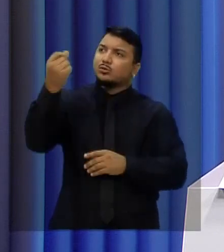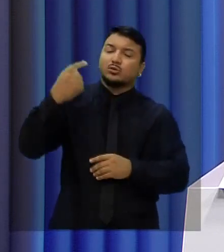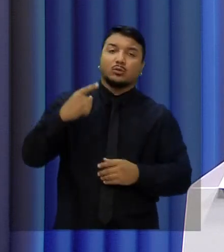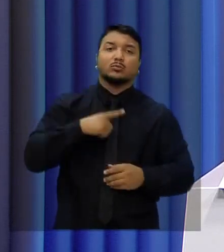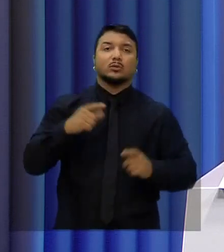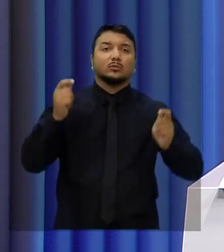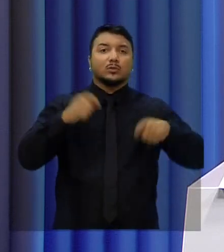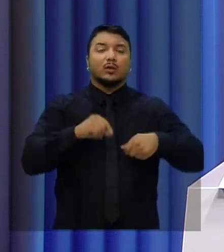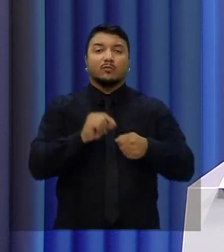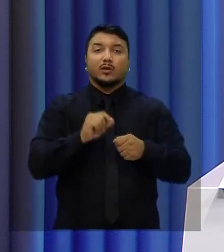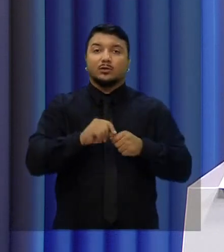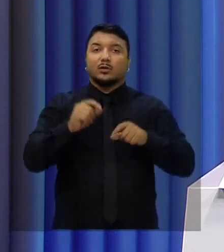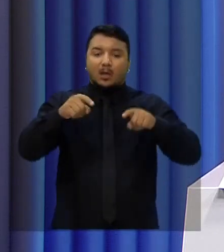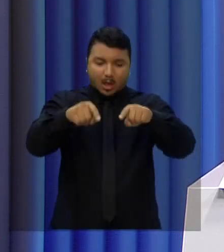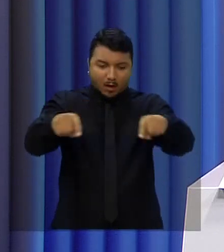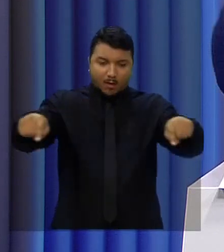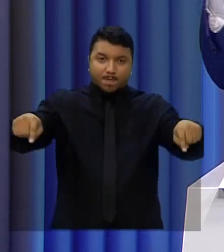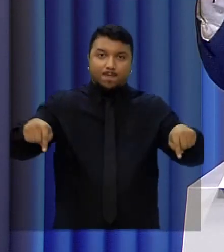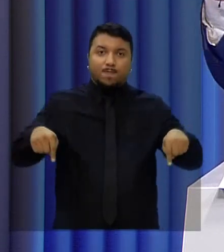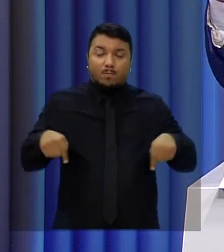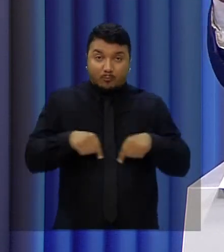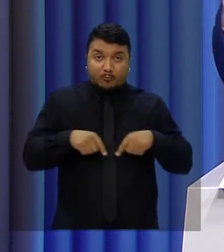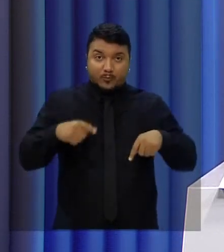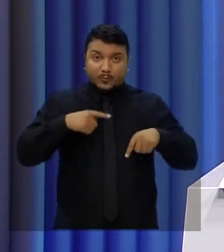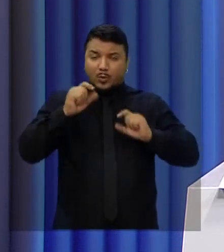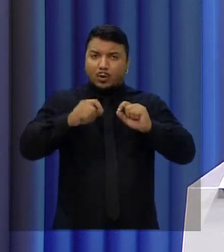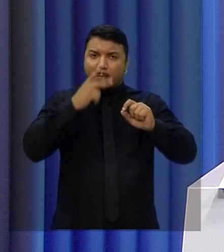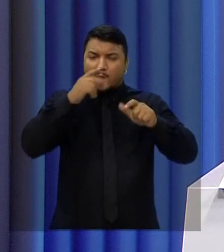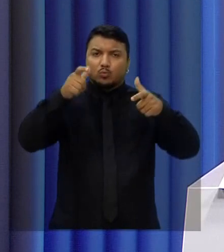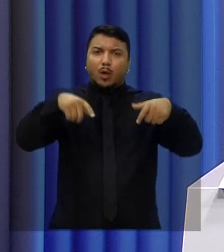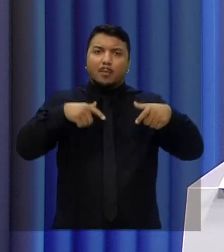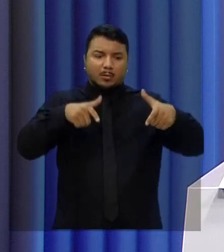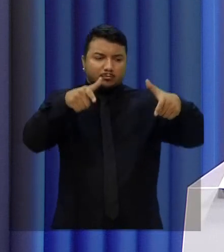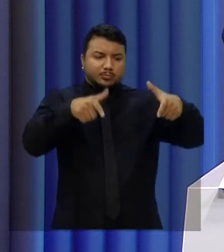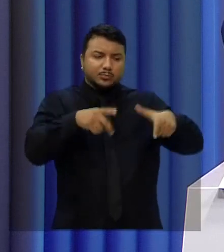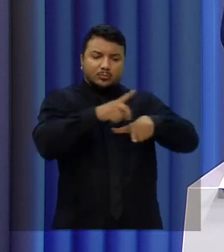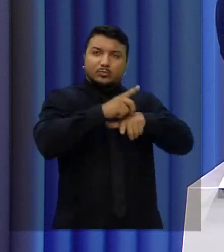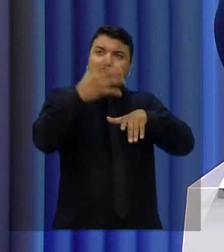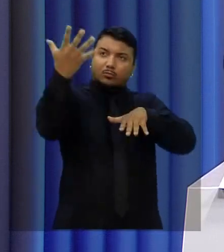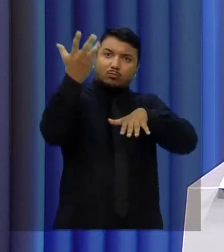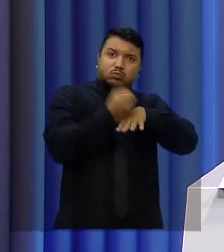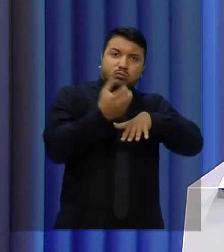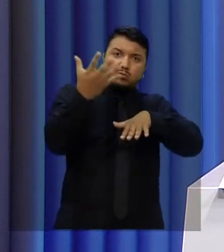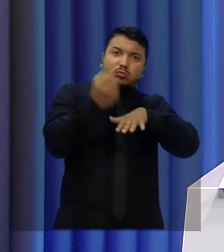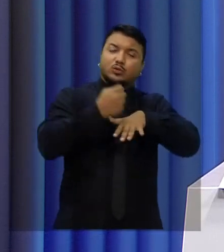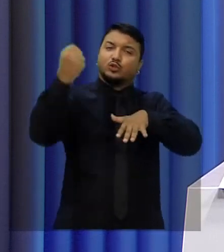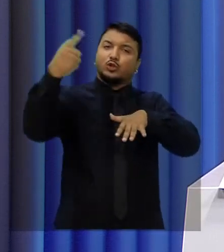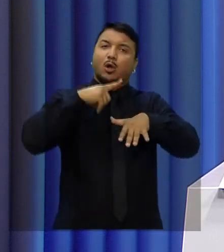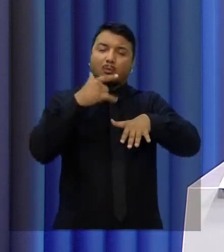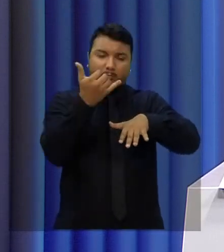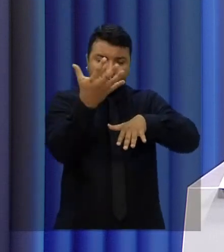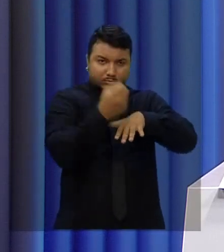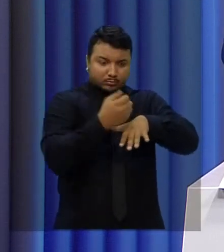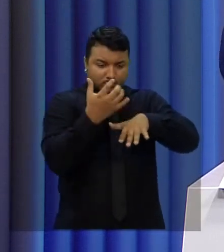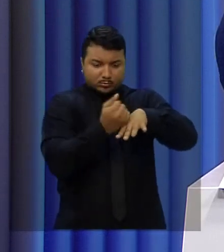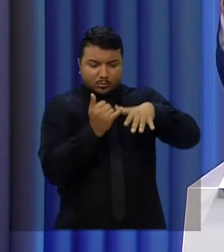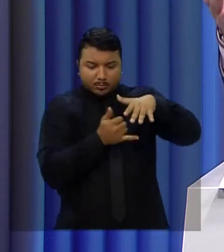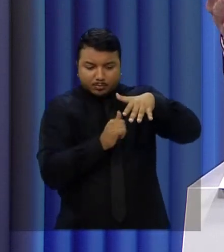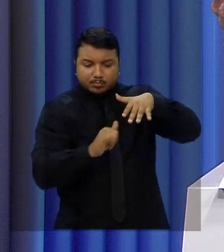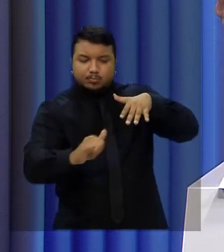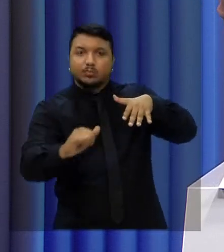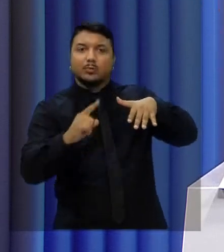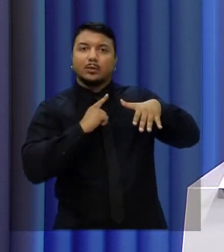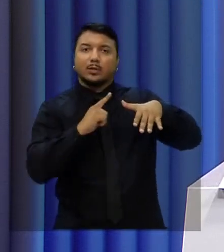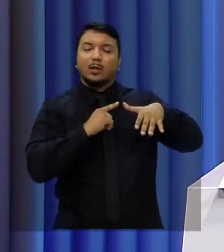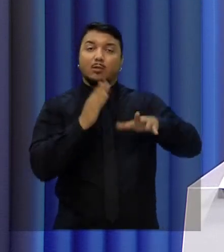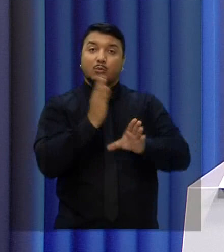montar fazendas de energia solar. São placas que absorvem o sol e transformam em energia elétrica. Na montagem